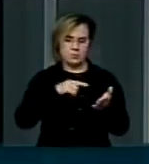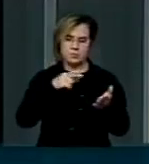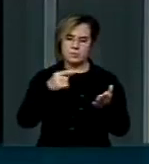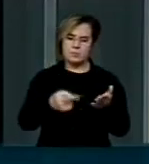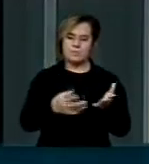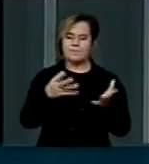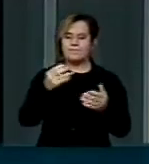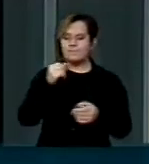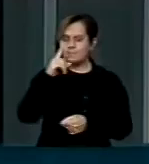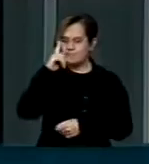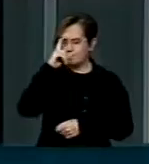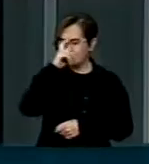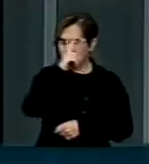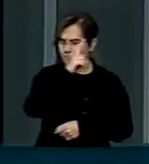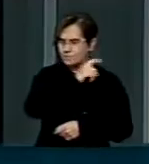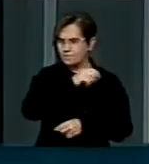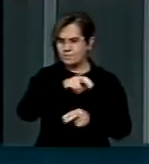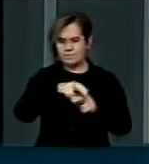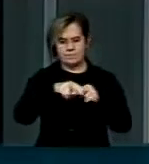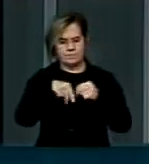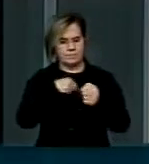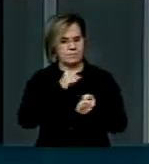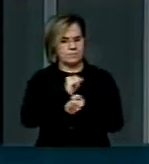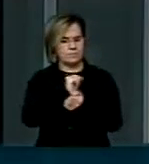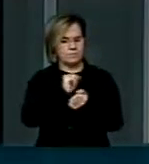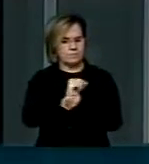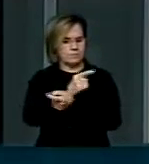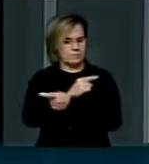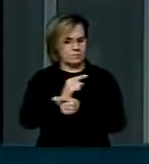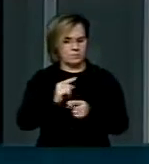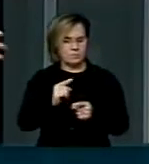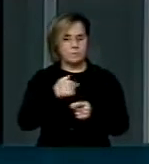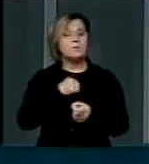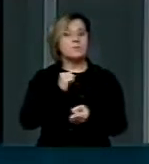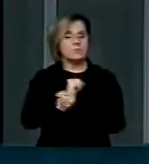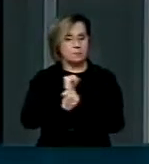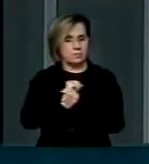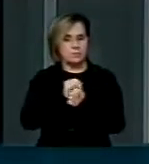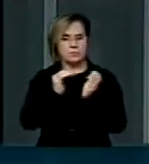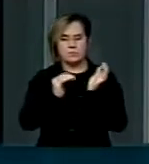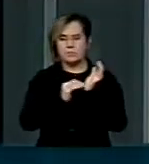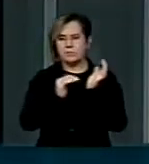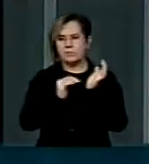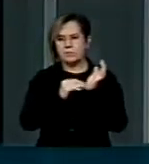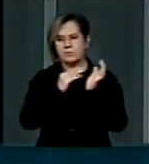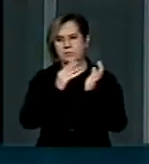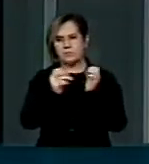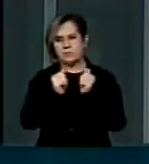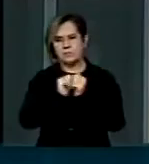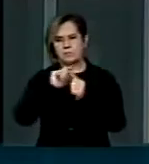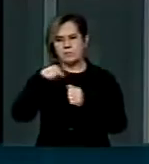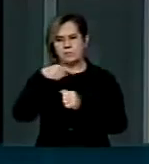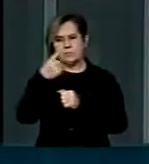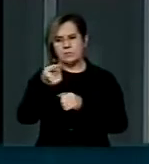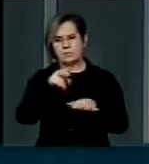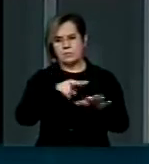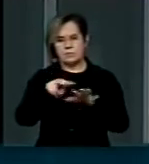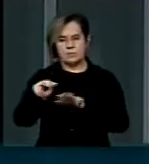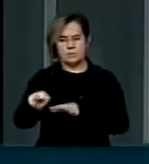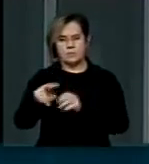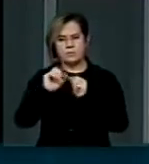dificuldade. Portanto, eu não espero que o Senado Federal, na próxima semana,